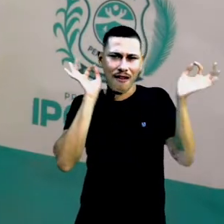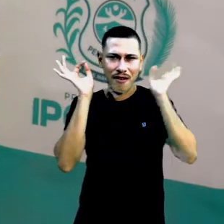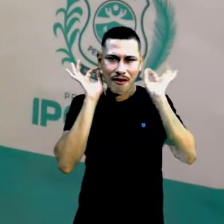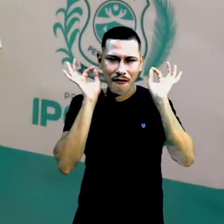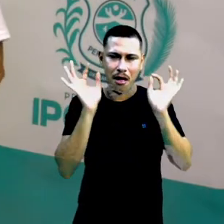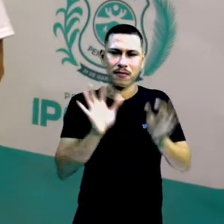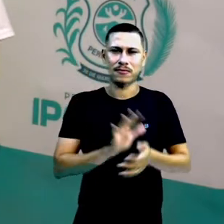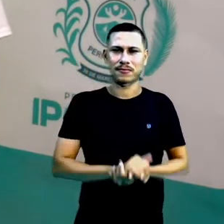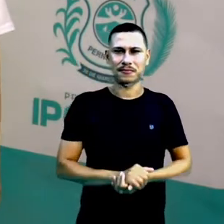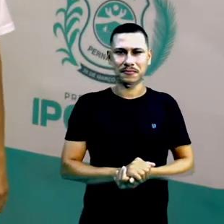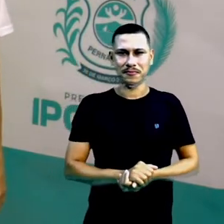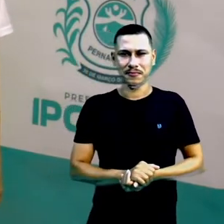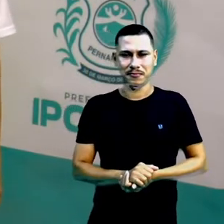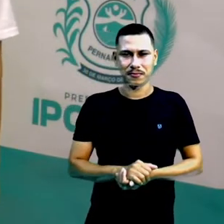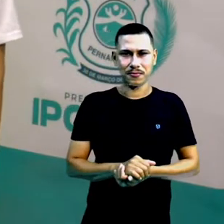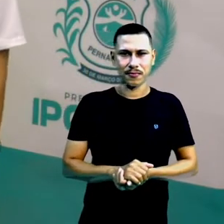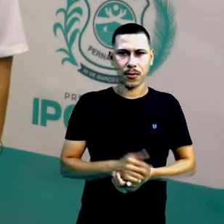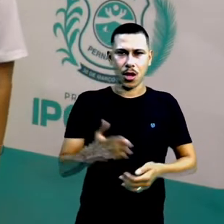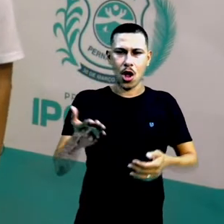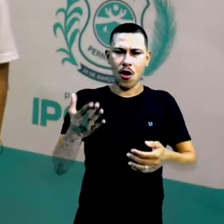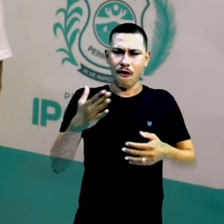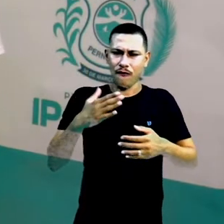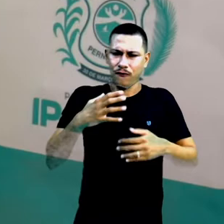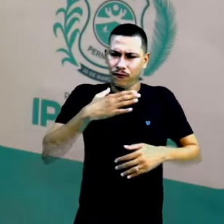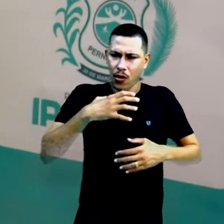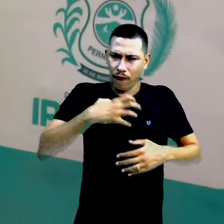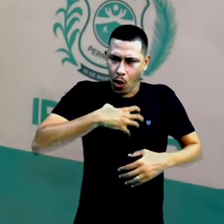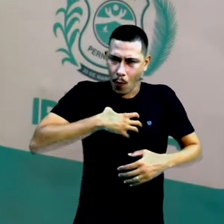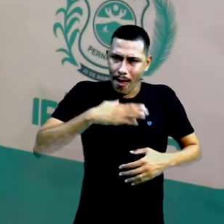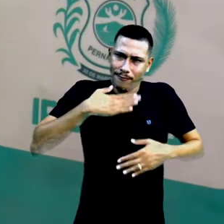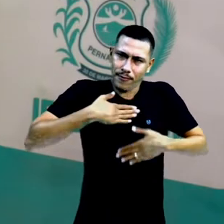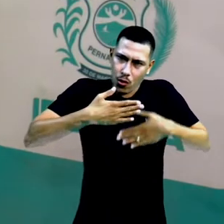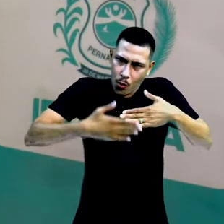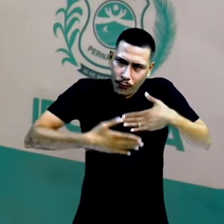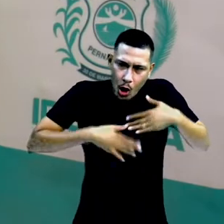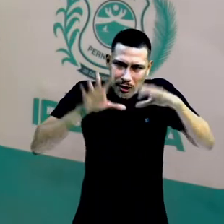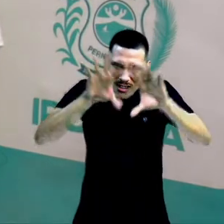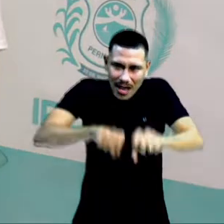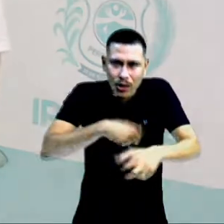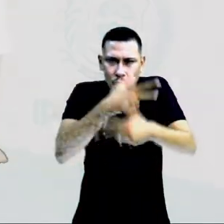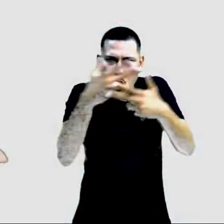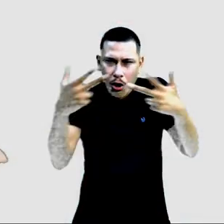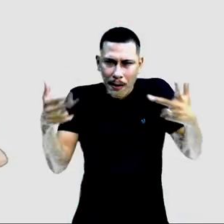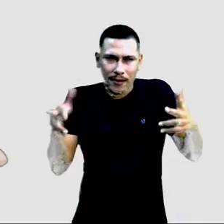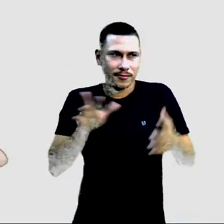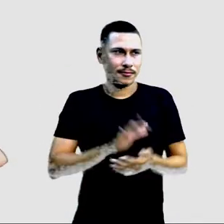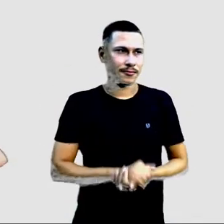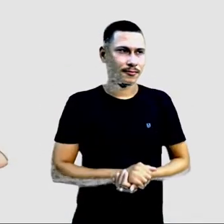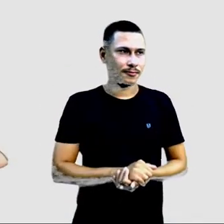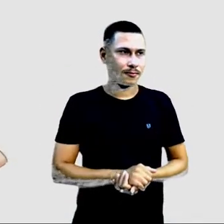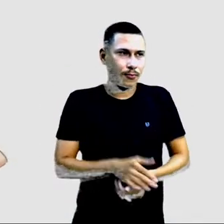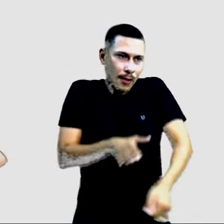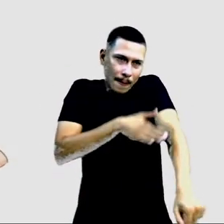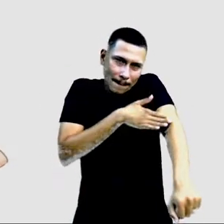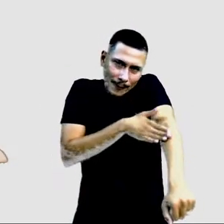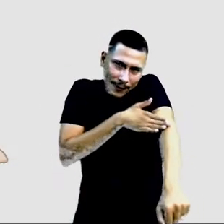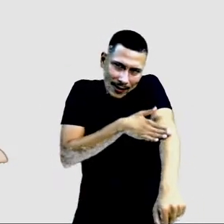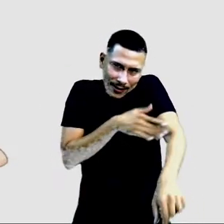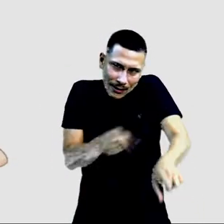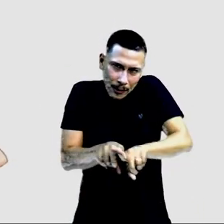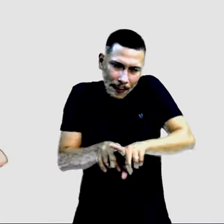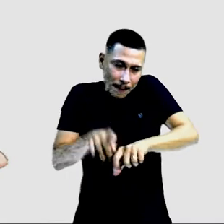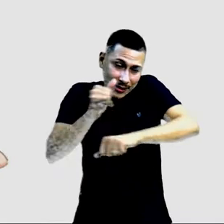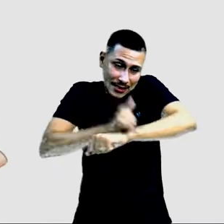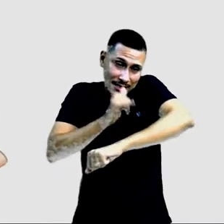Então, é a cobertura do corpo, está certo? Aqui, continuando, olha, pele, que é o sapinho, tem